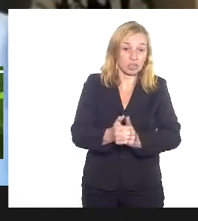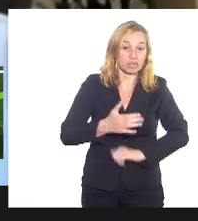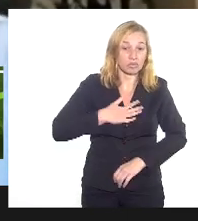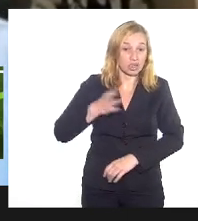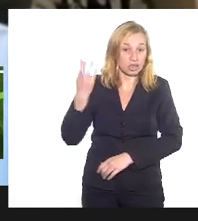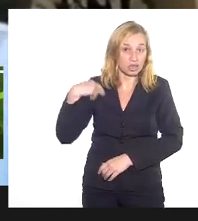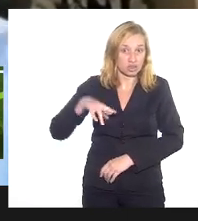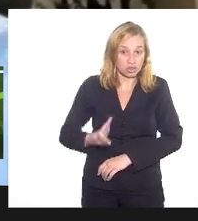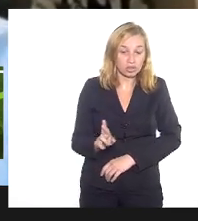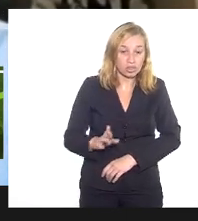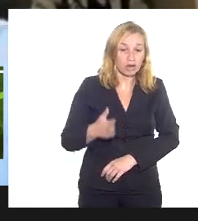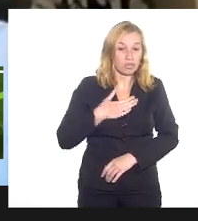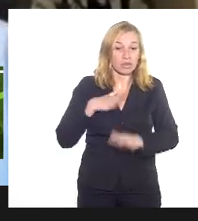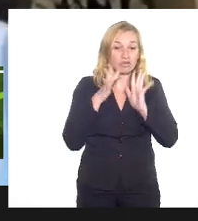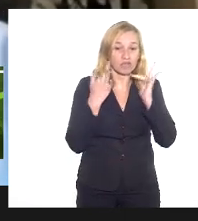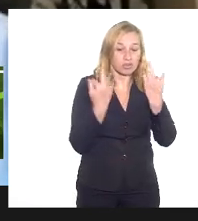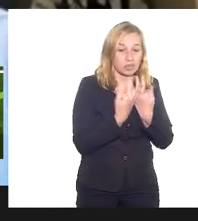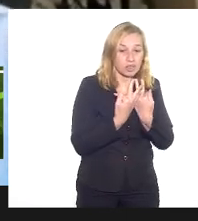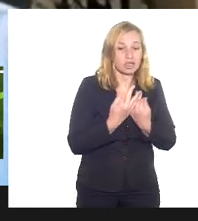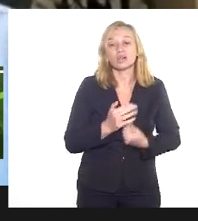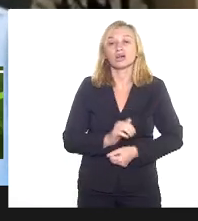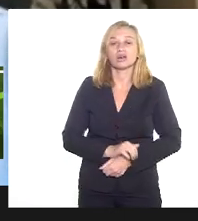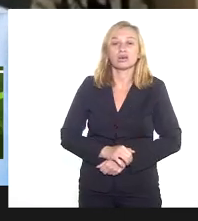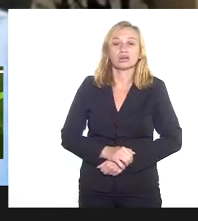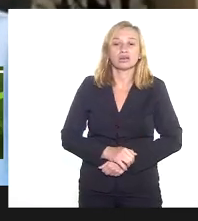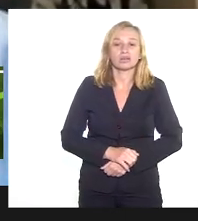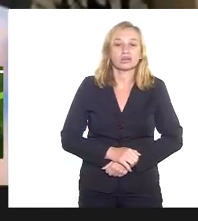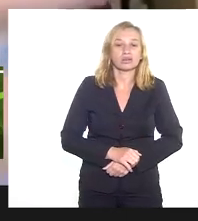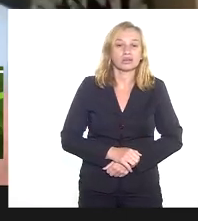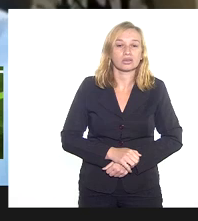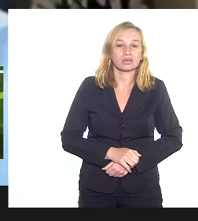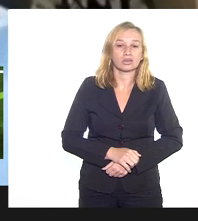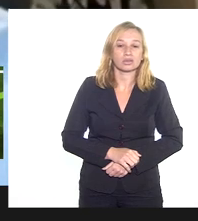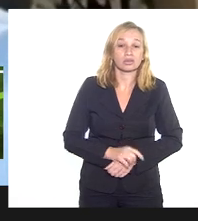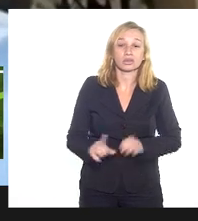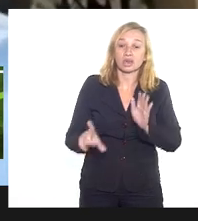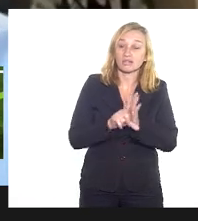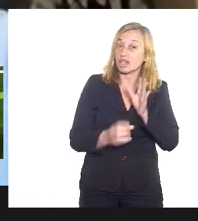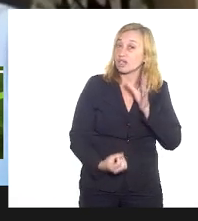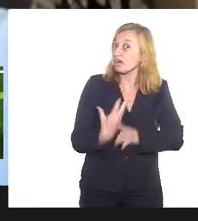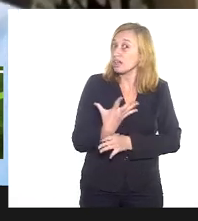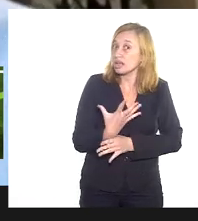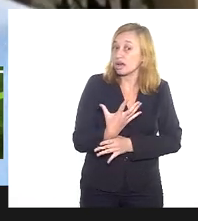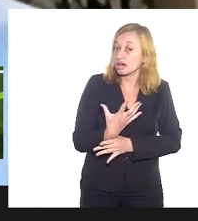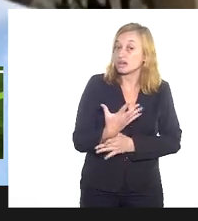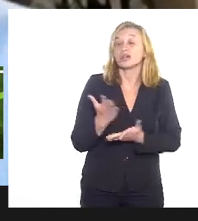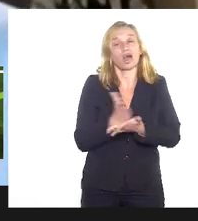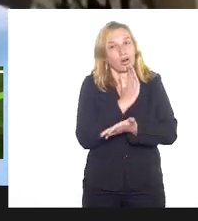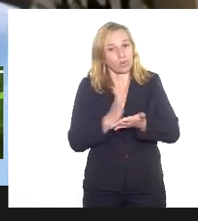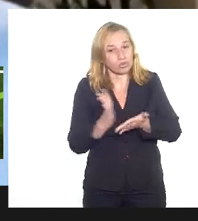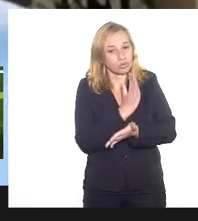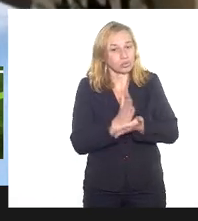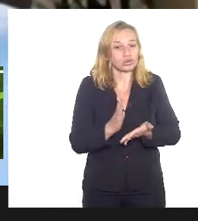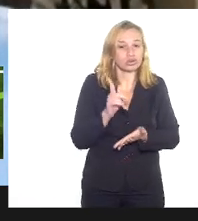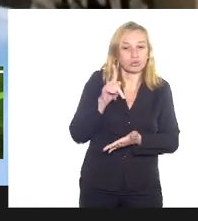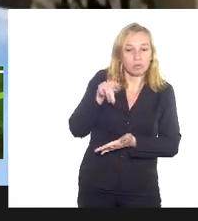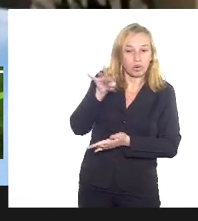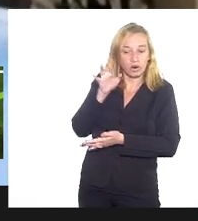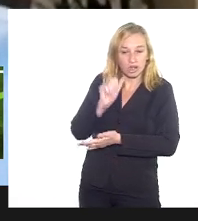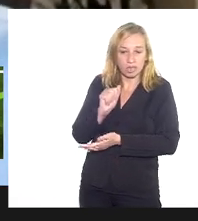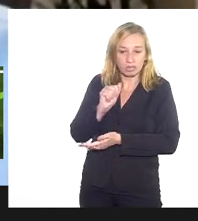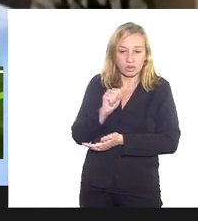religião, da minha família, foi fazer as leis. Agora, nós temos alguns problemas. Por exemplo, o Cotinho,